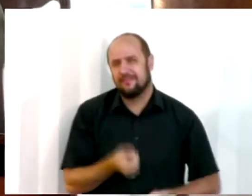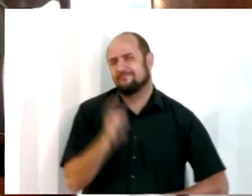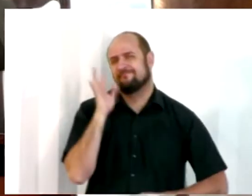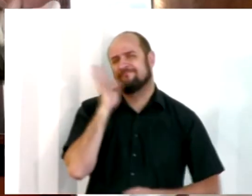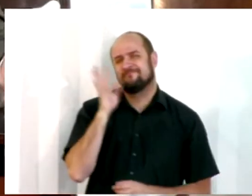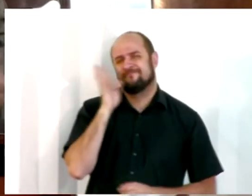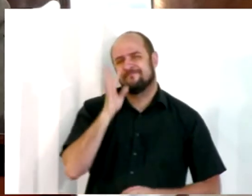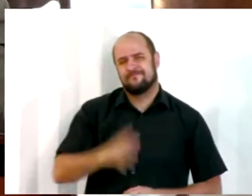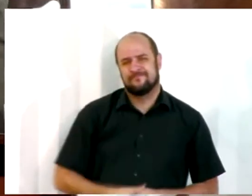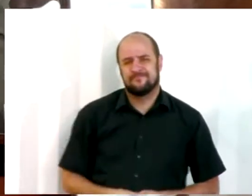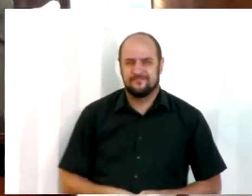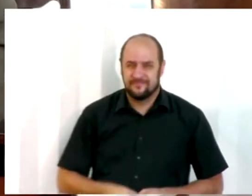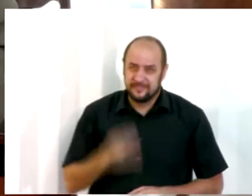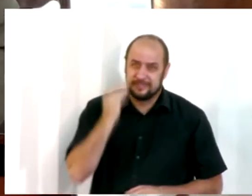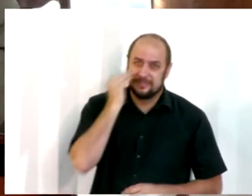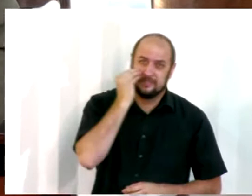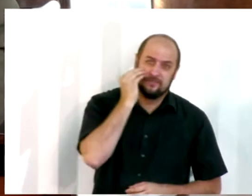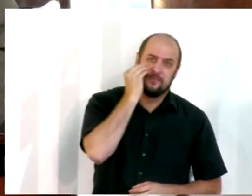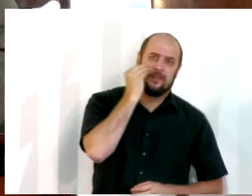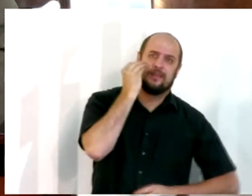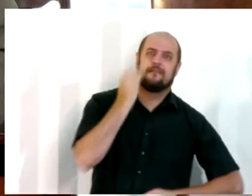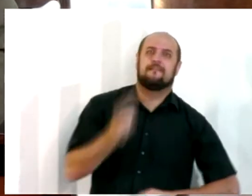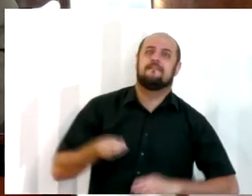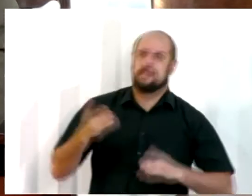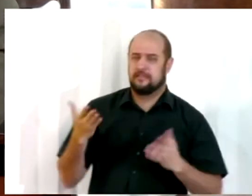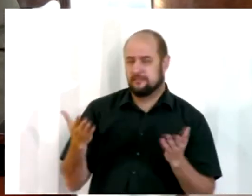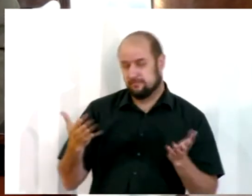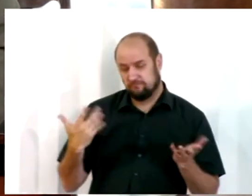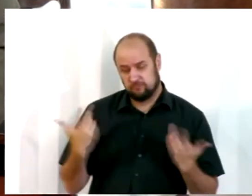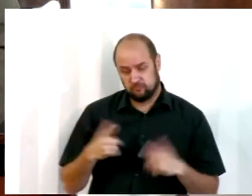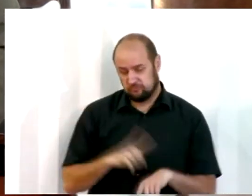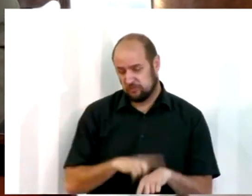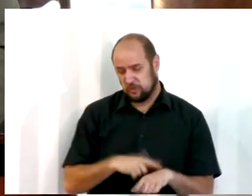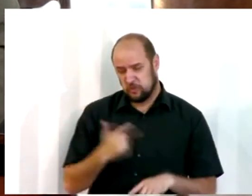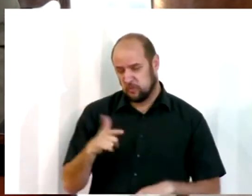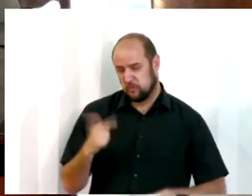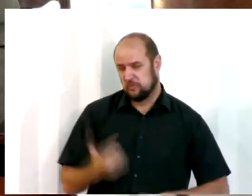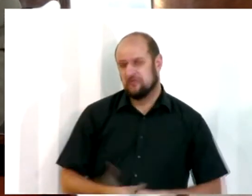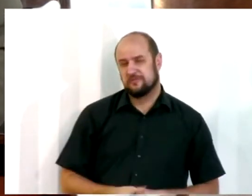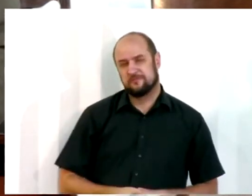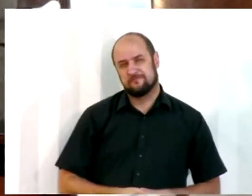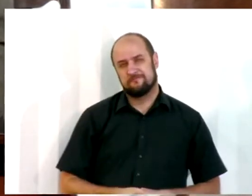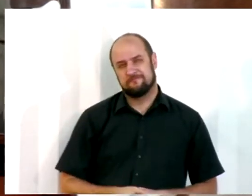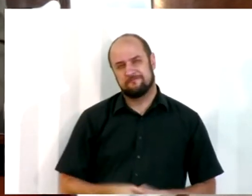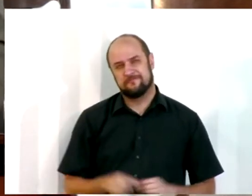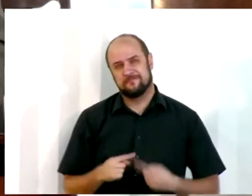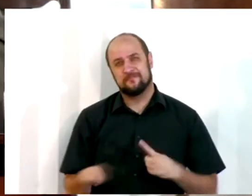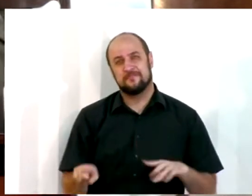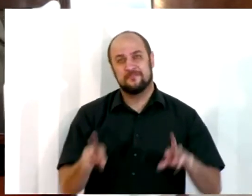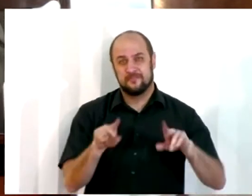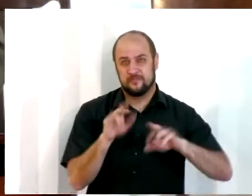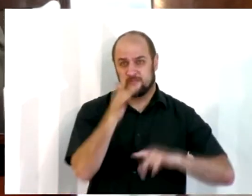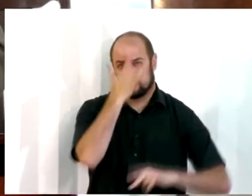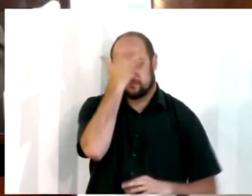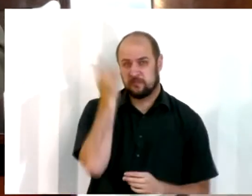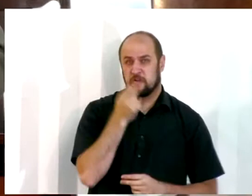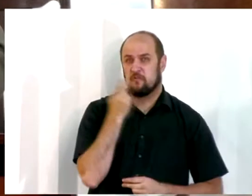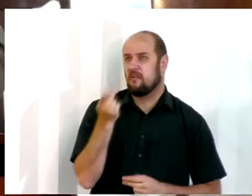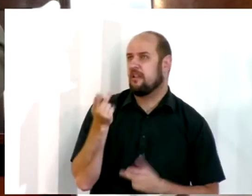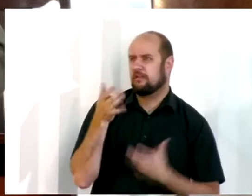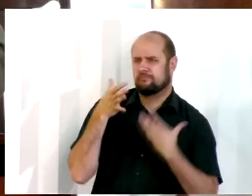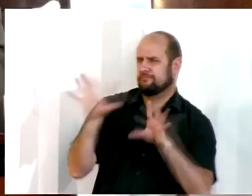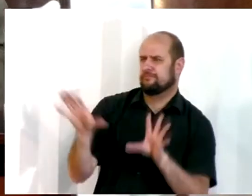Quantas experiências nós poderíamos contar aqui, mas o tempo não nos permite agora. Mas assim como tem pessoas que dizem, eu não quero ouvir.